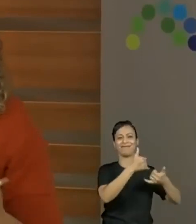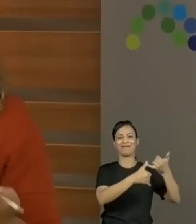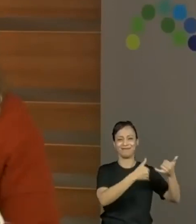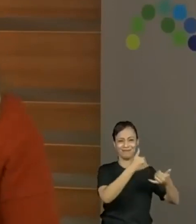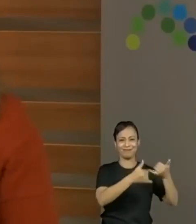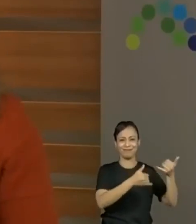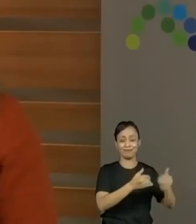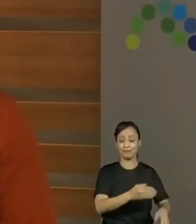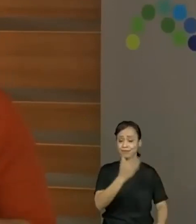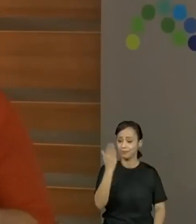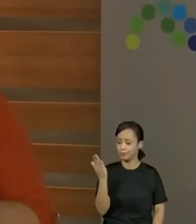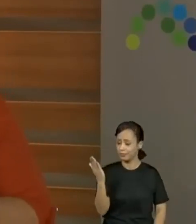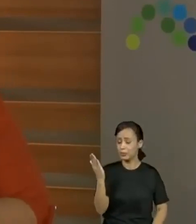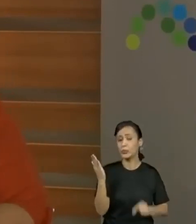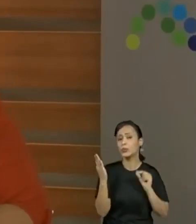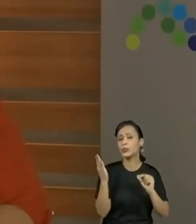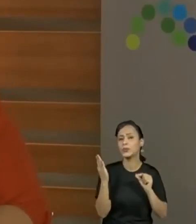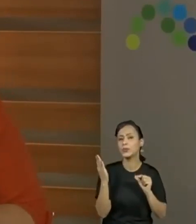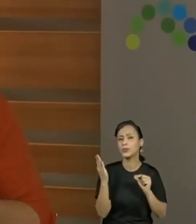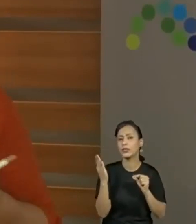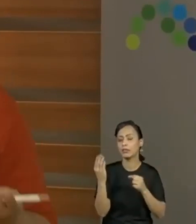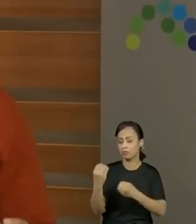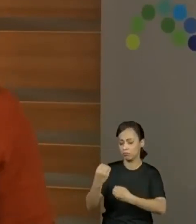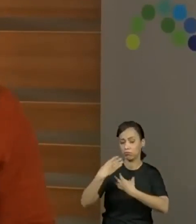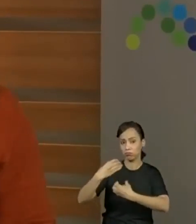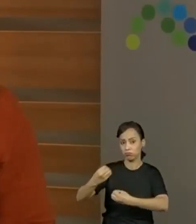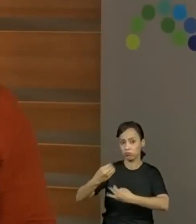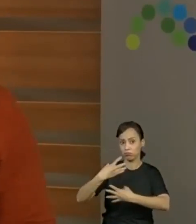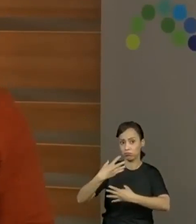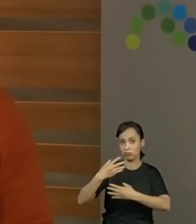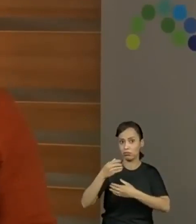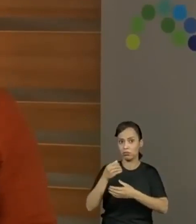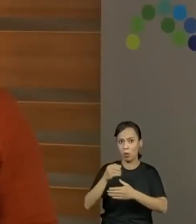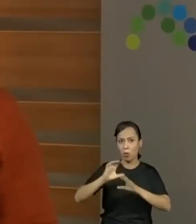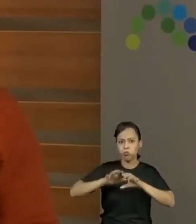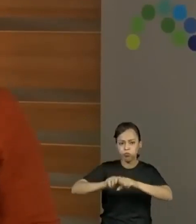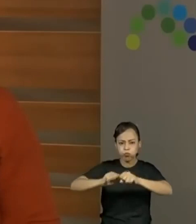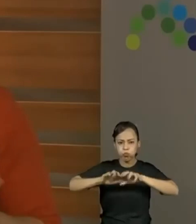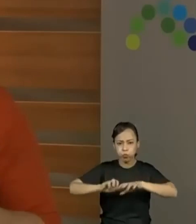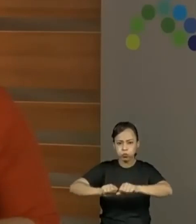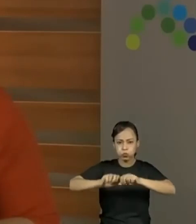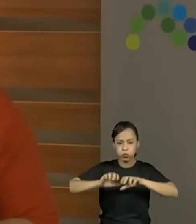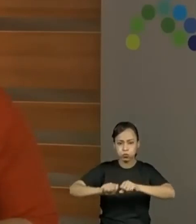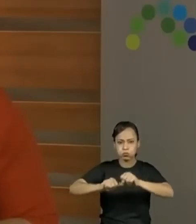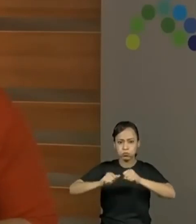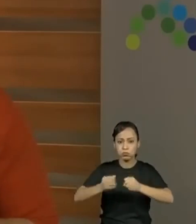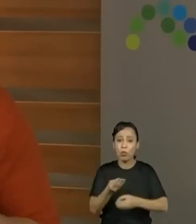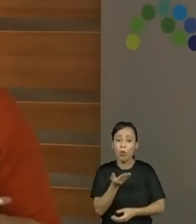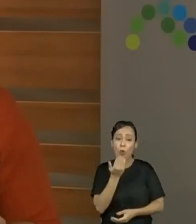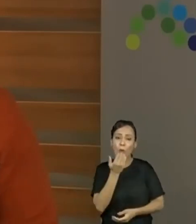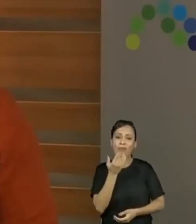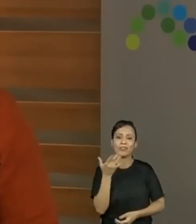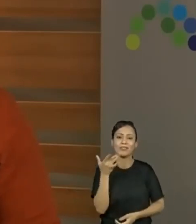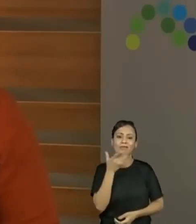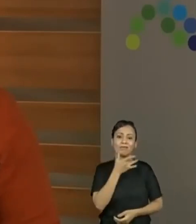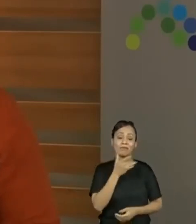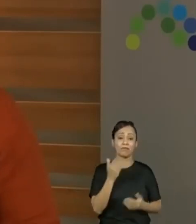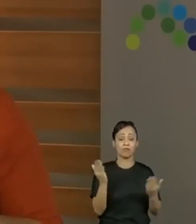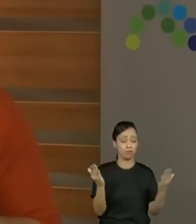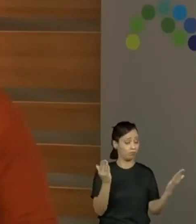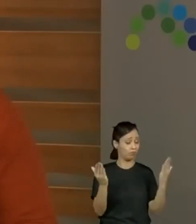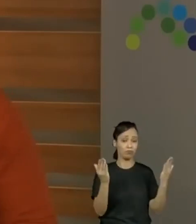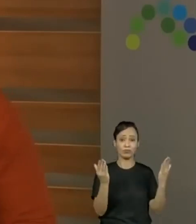O segundo vai ensinar a fazer um biscoito de povilho. E os dois são textos